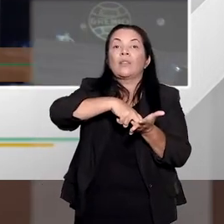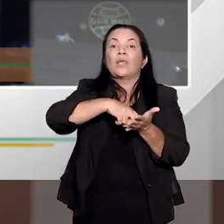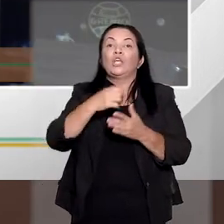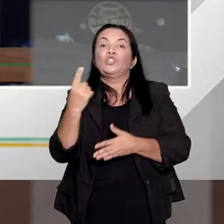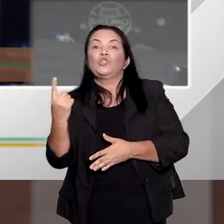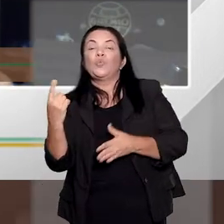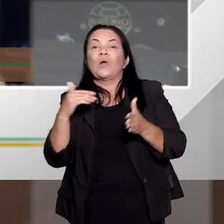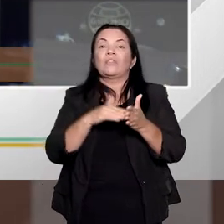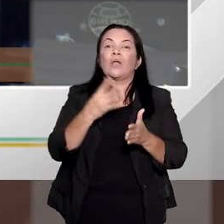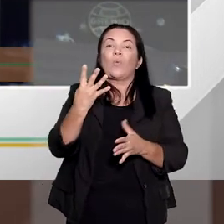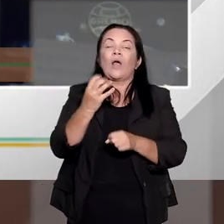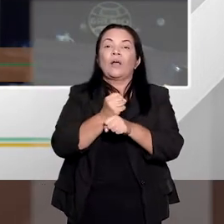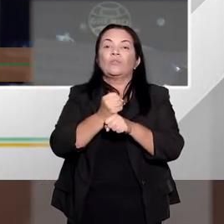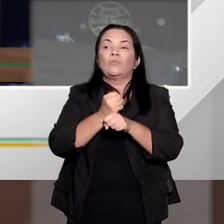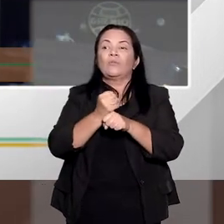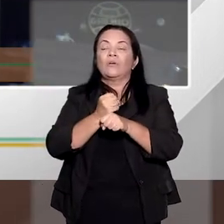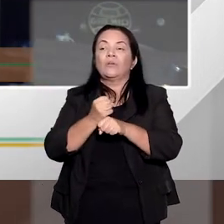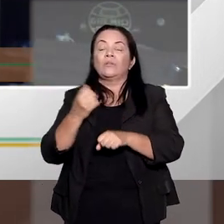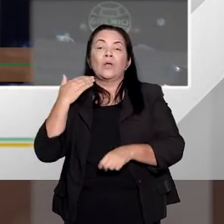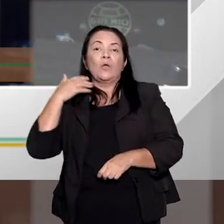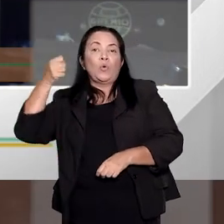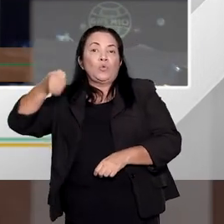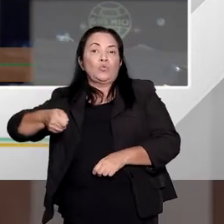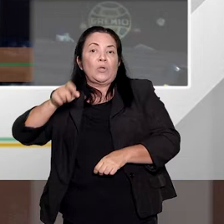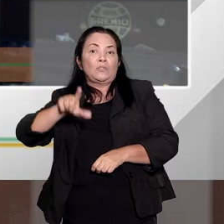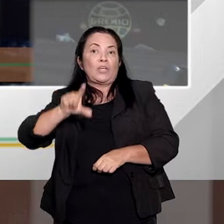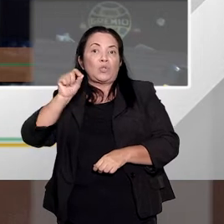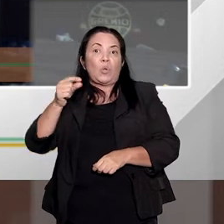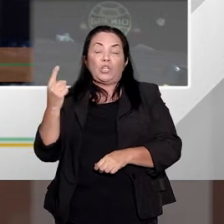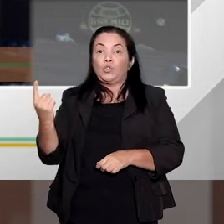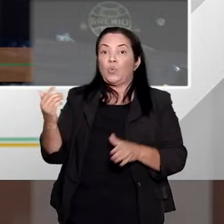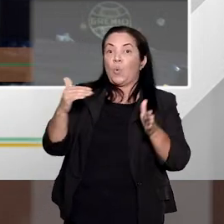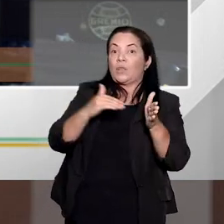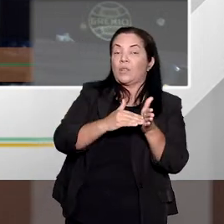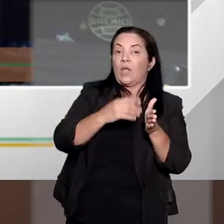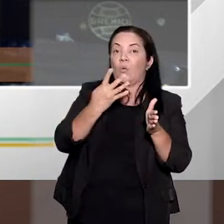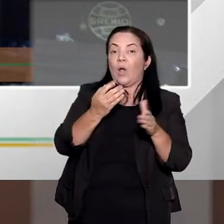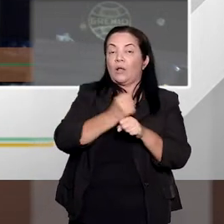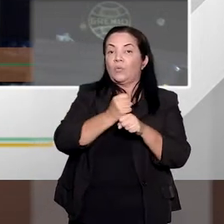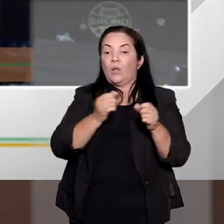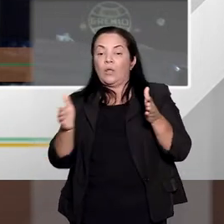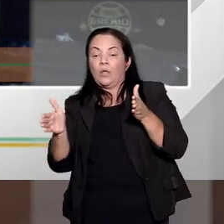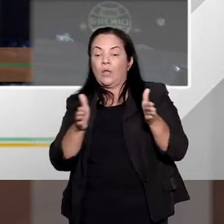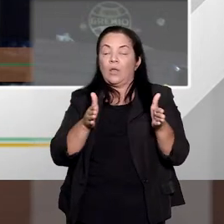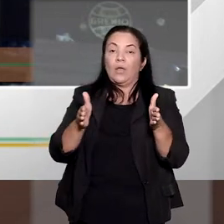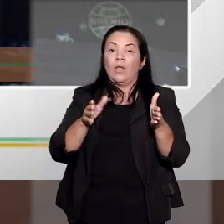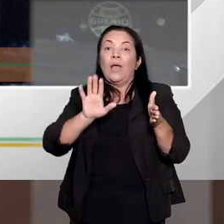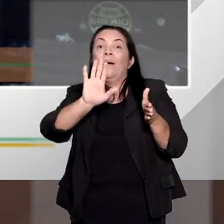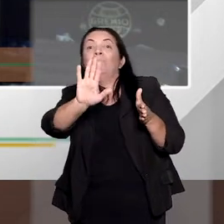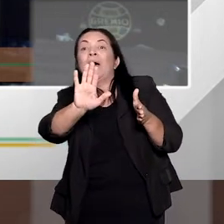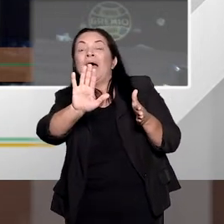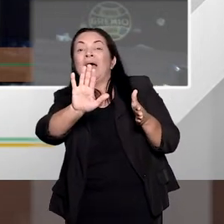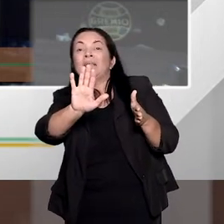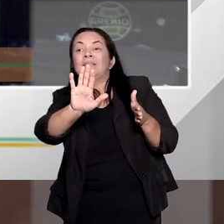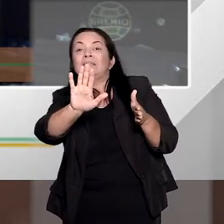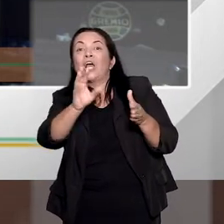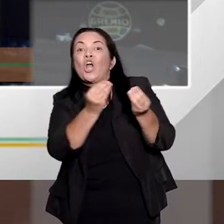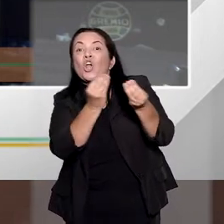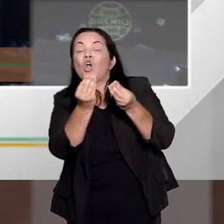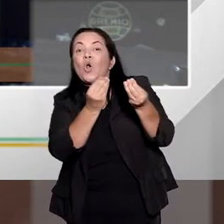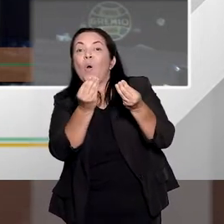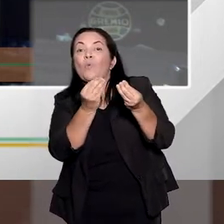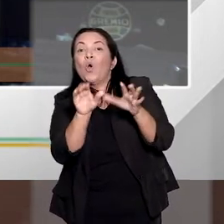anos. Ele pode estabelecer a pena base entre um a quatro anos, mas qual é o critério que ele vai utilizar para ele fixar a pena base